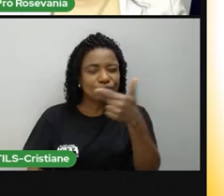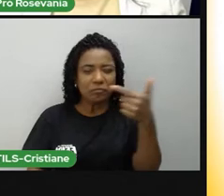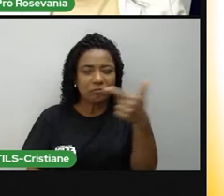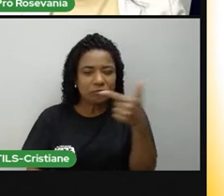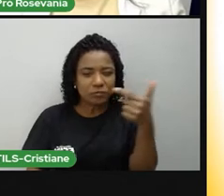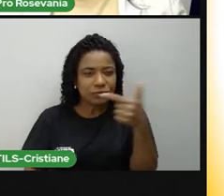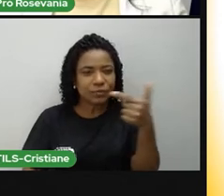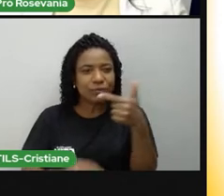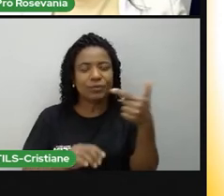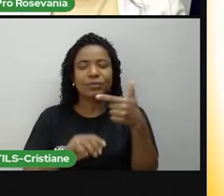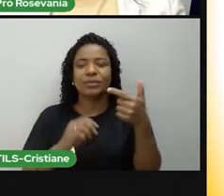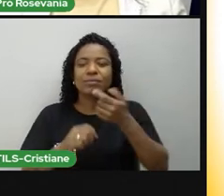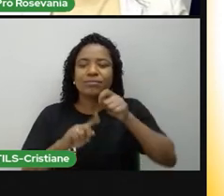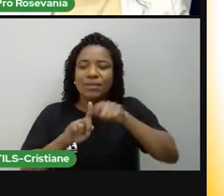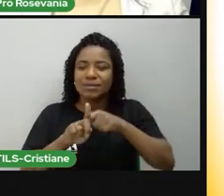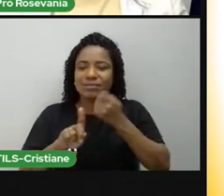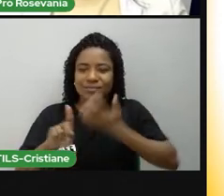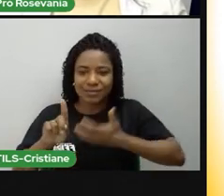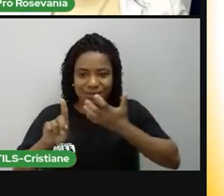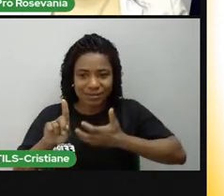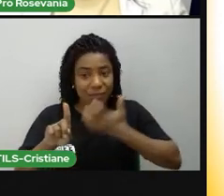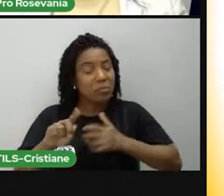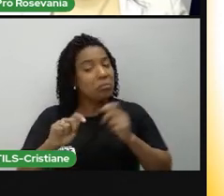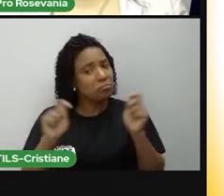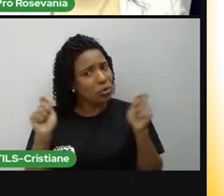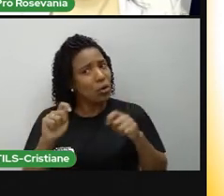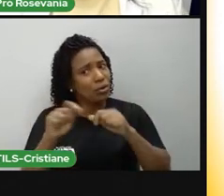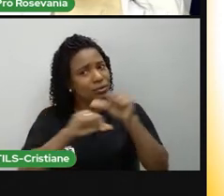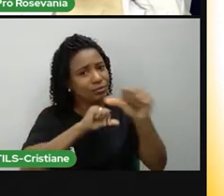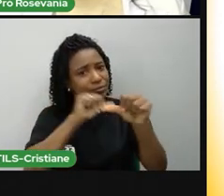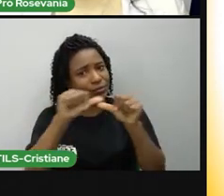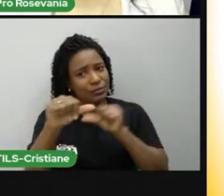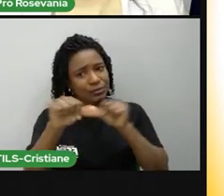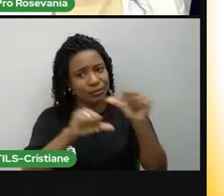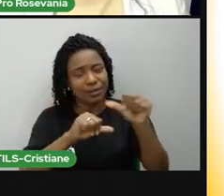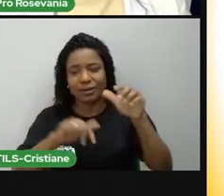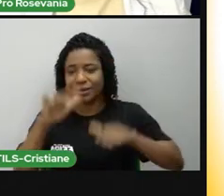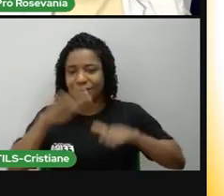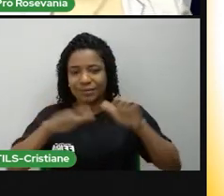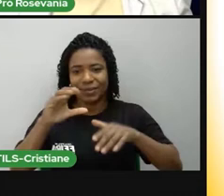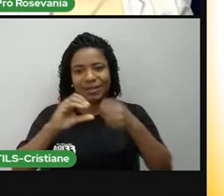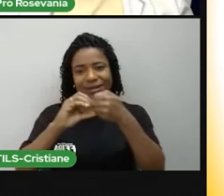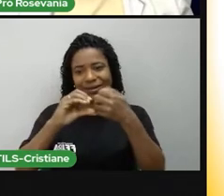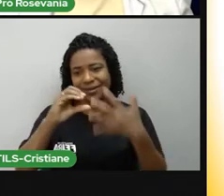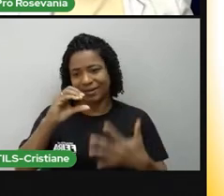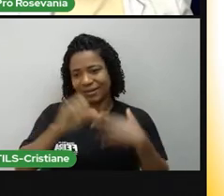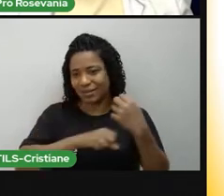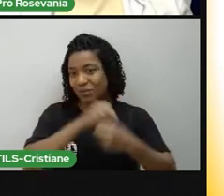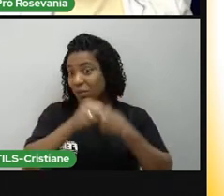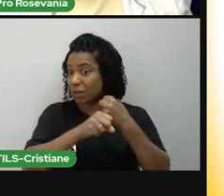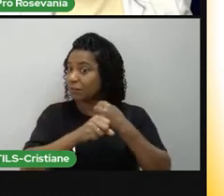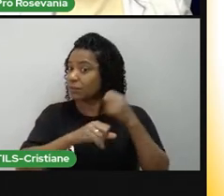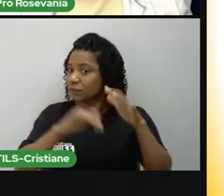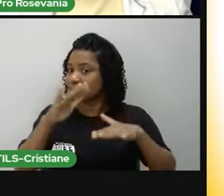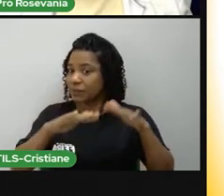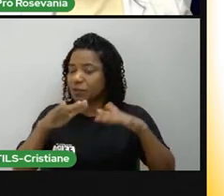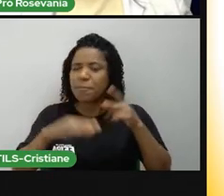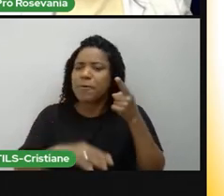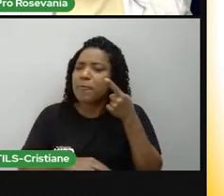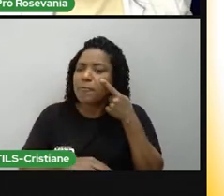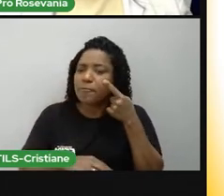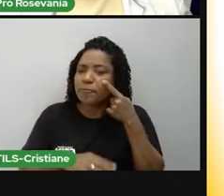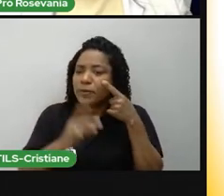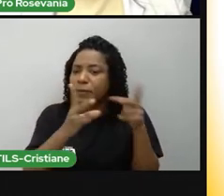de dezembro, pode alterar, depende também das características lá do ano. E aí o que eu vou observar?